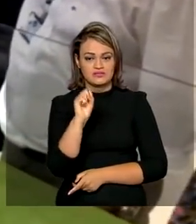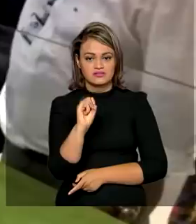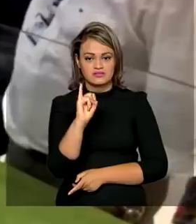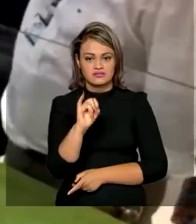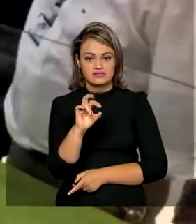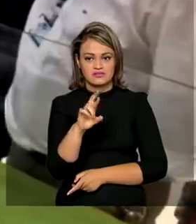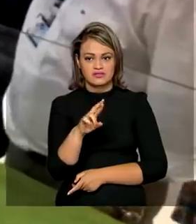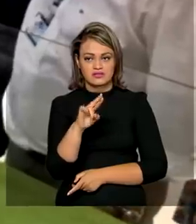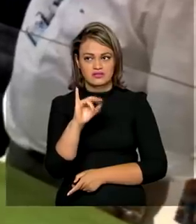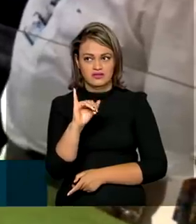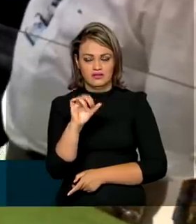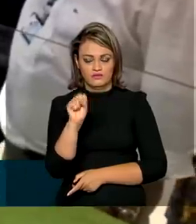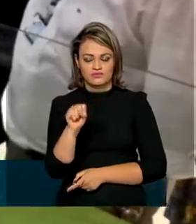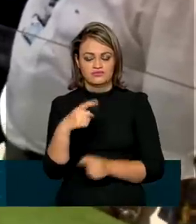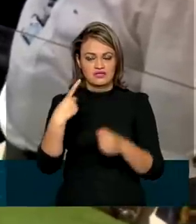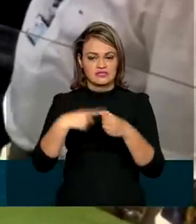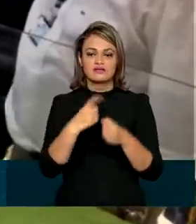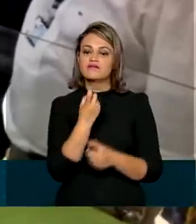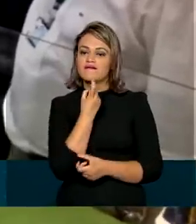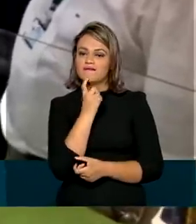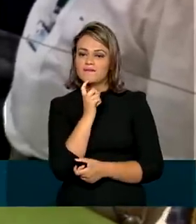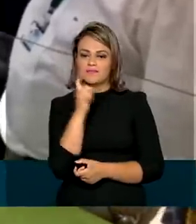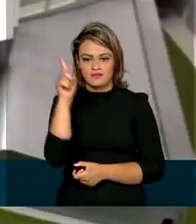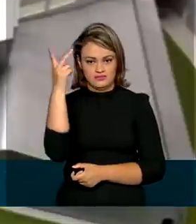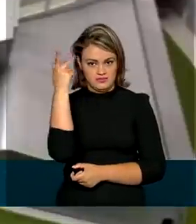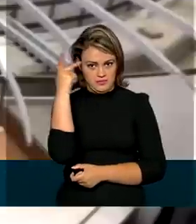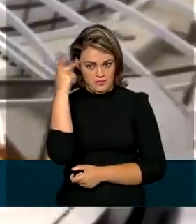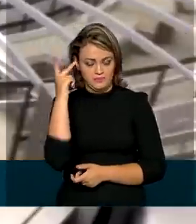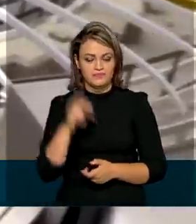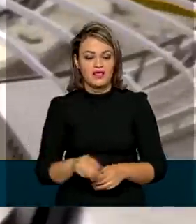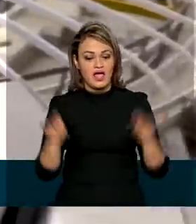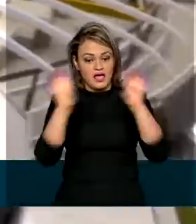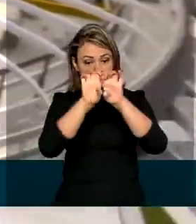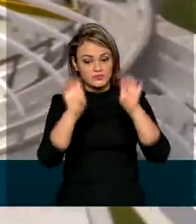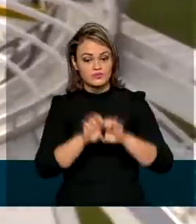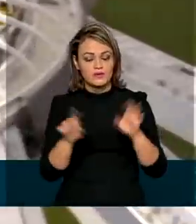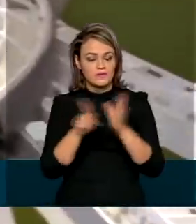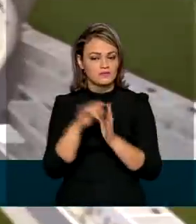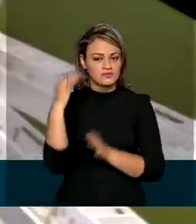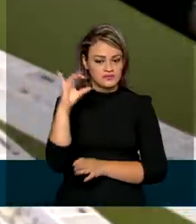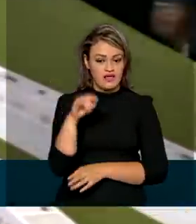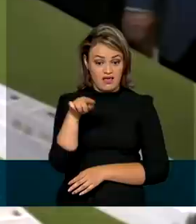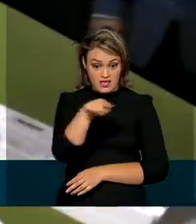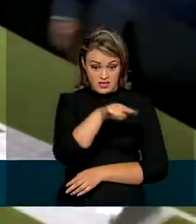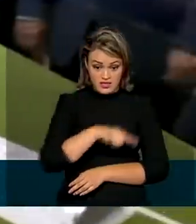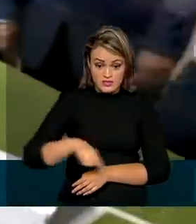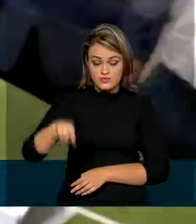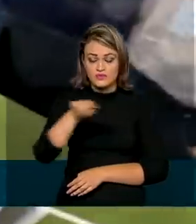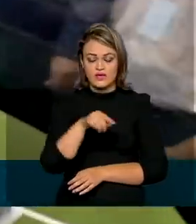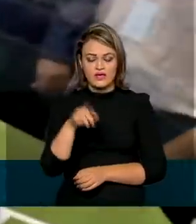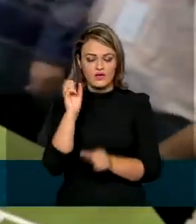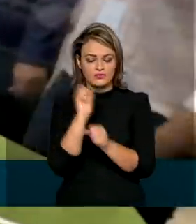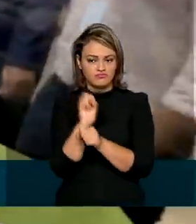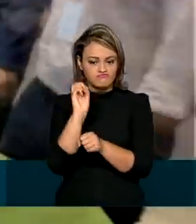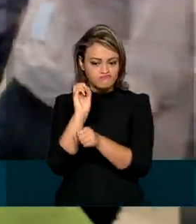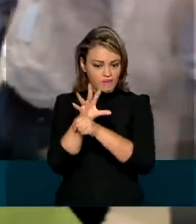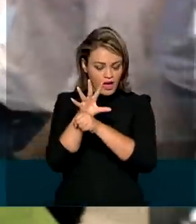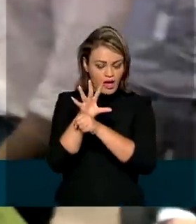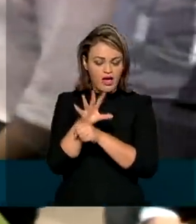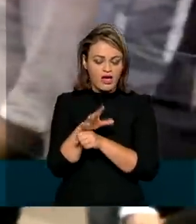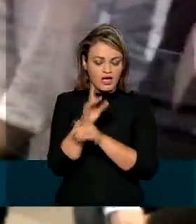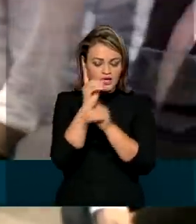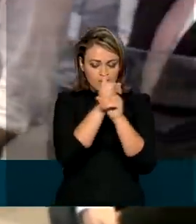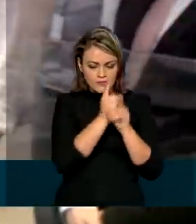Campinas, São Paulo. Considerado a maior estrutura científica do Brasil, os Sirius geram um tipo de luz capaz de